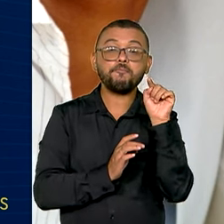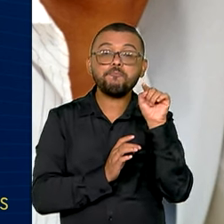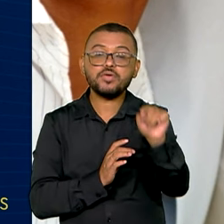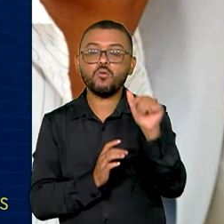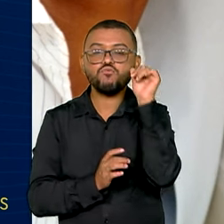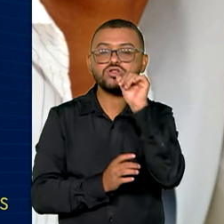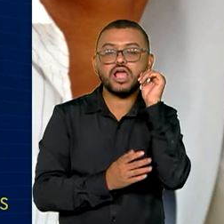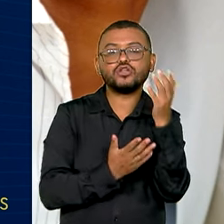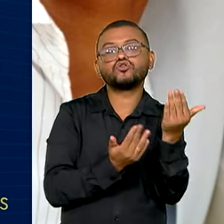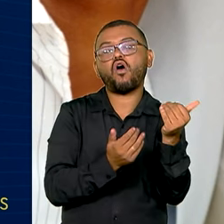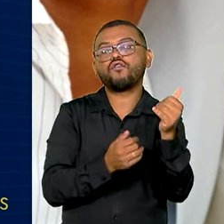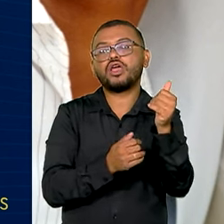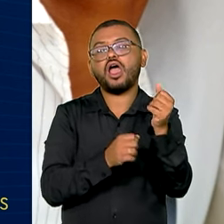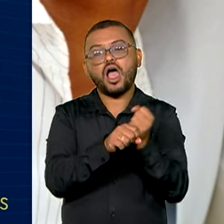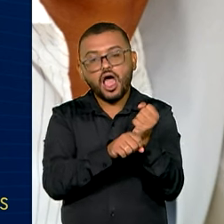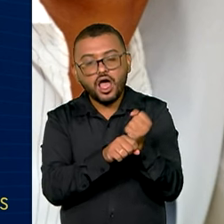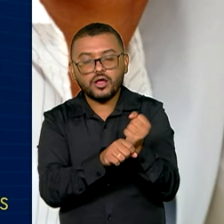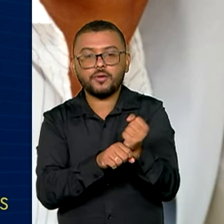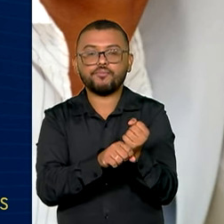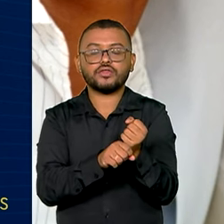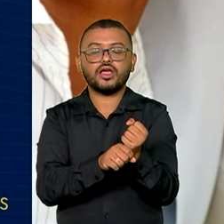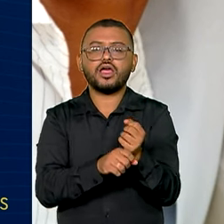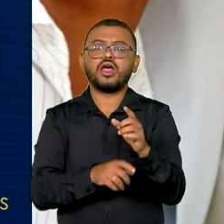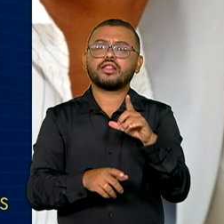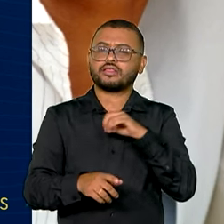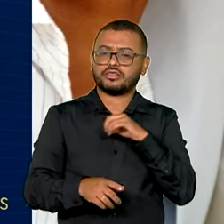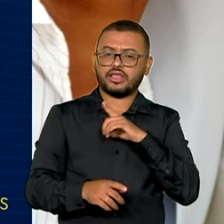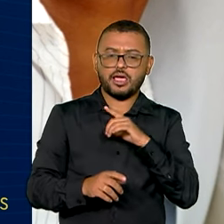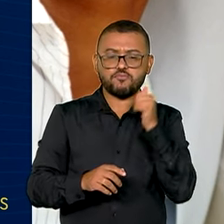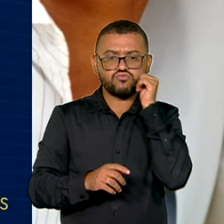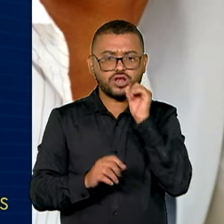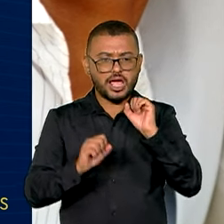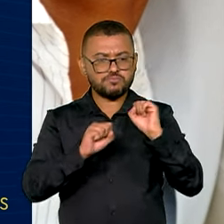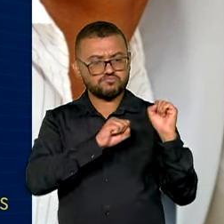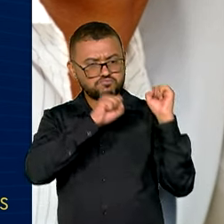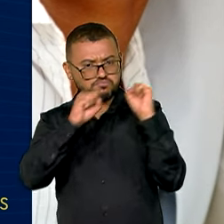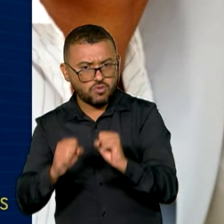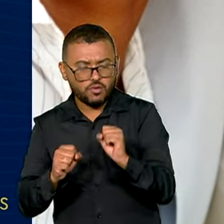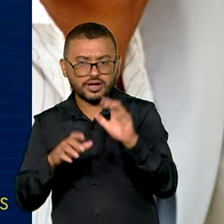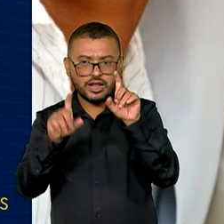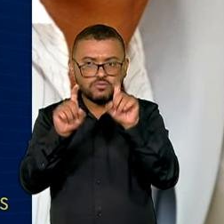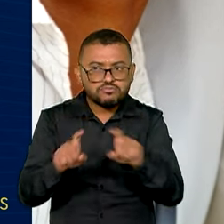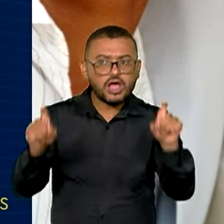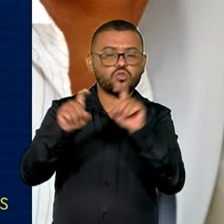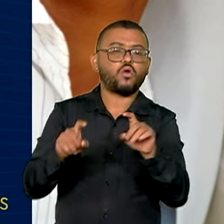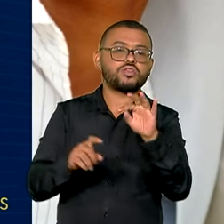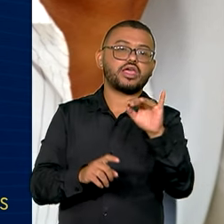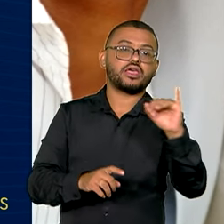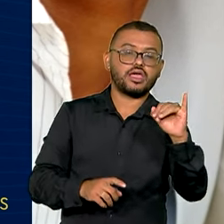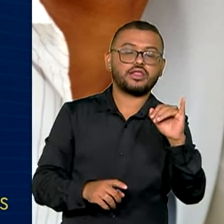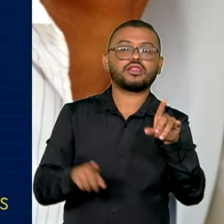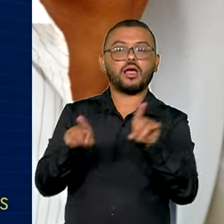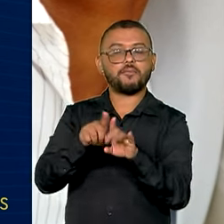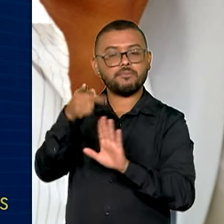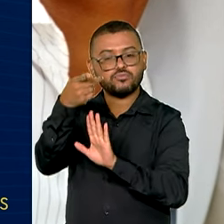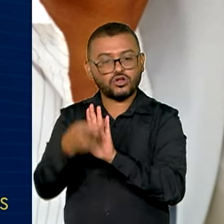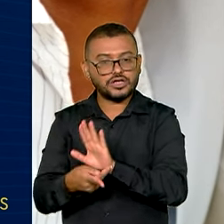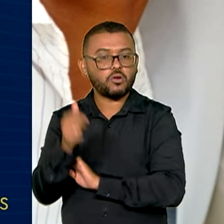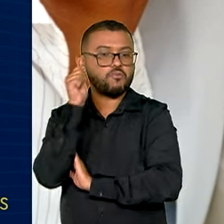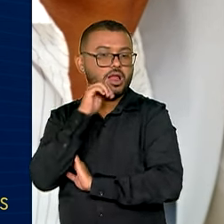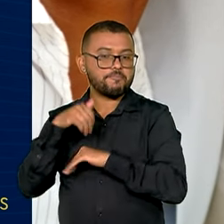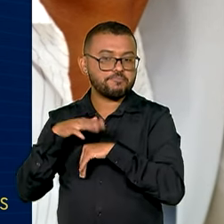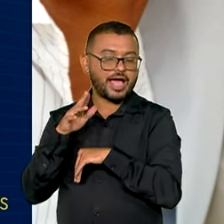por ano. Programa Empodera Mulher na TI. Programa Energia Mais